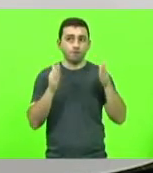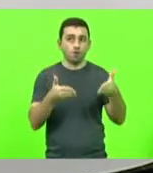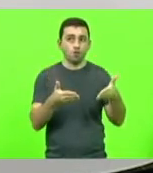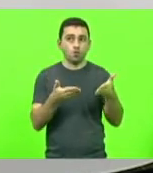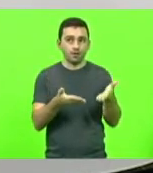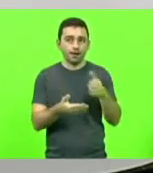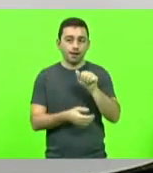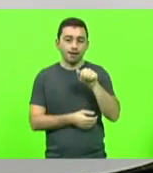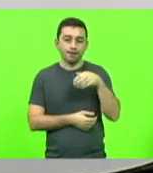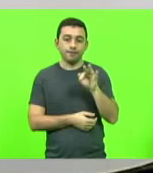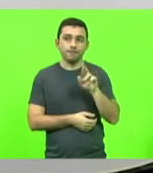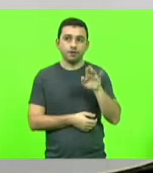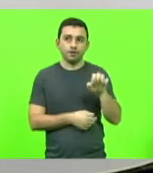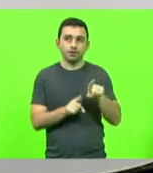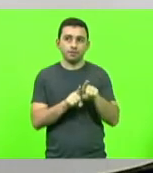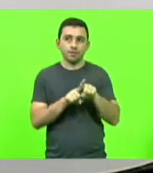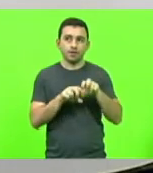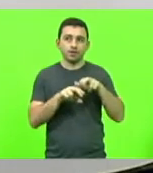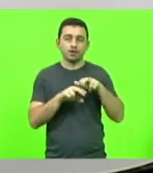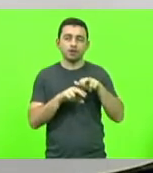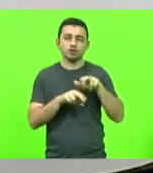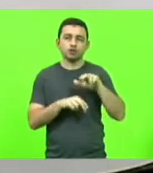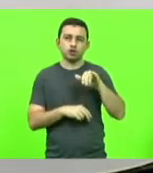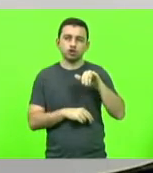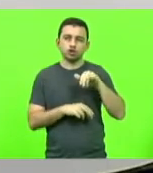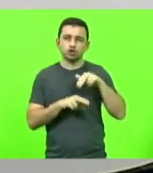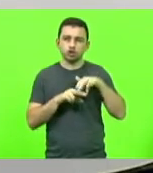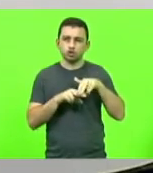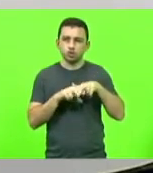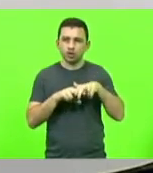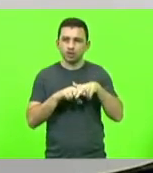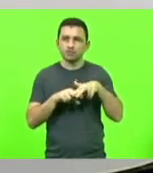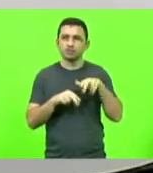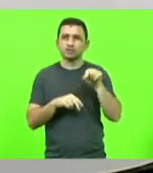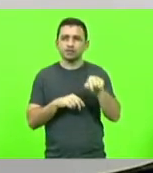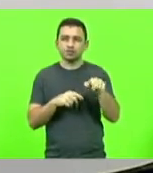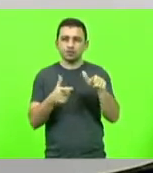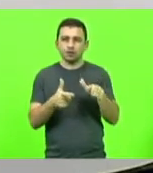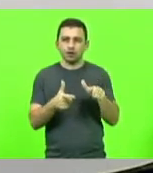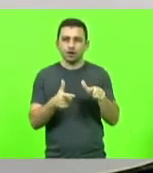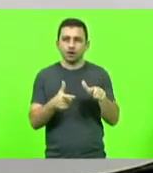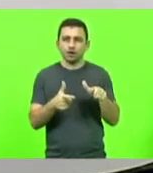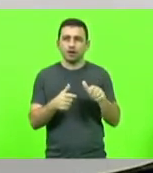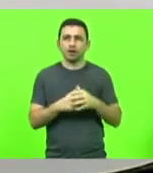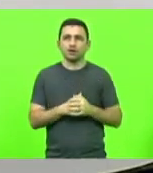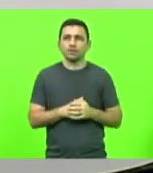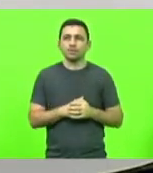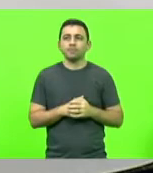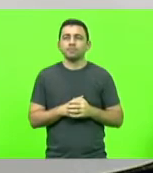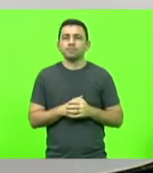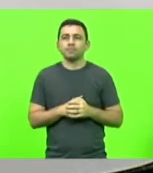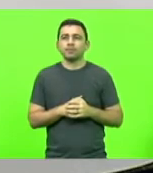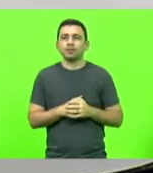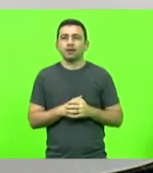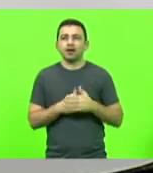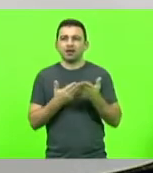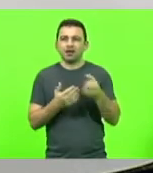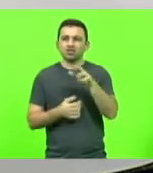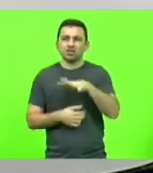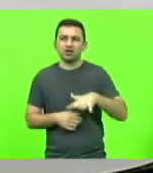Anfri e do Vale do Rio Tijucas, desde lá, Balneário Camboriú até a pontinha do Vale do Rio Tijucas, é uma região